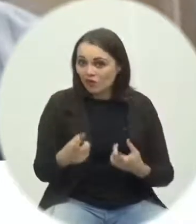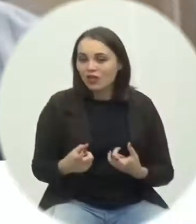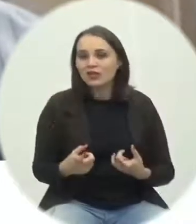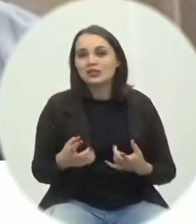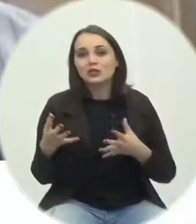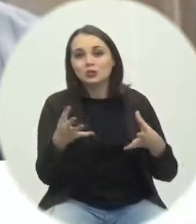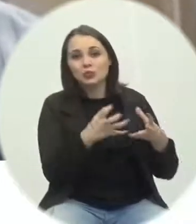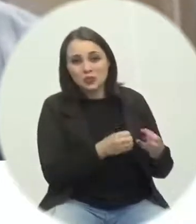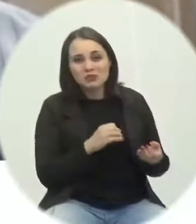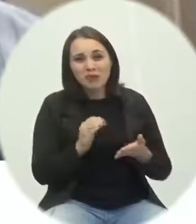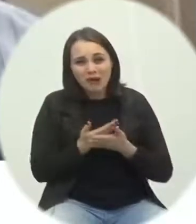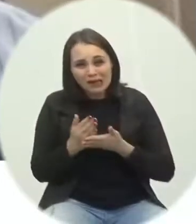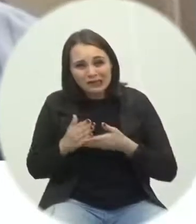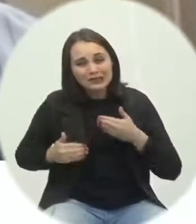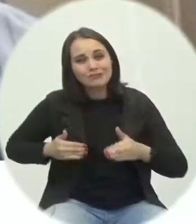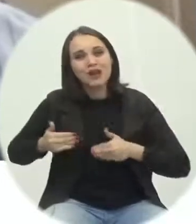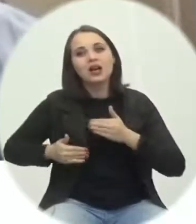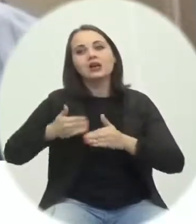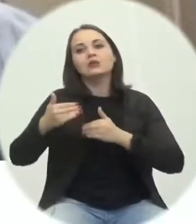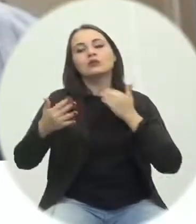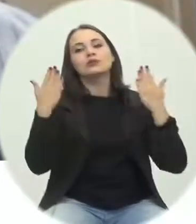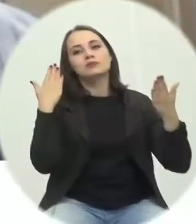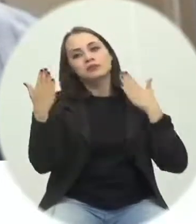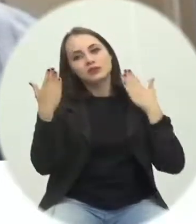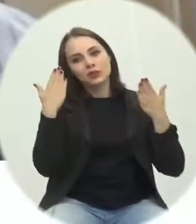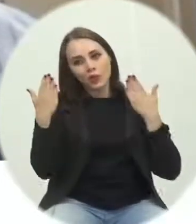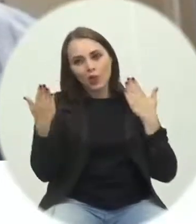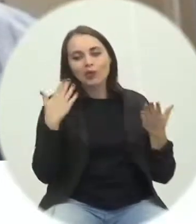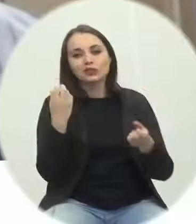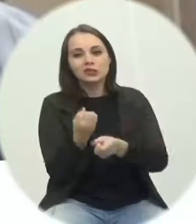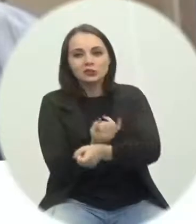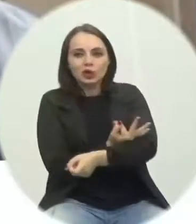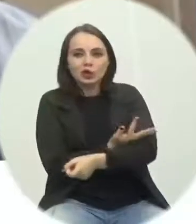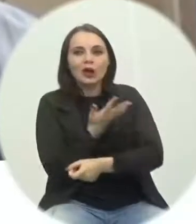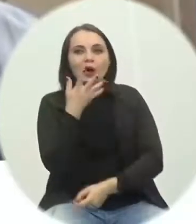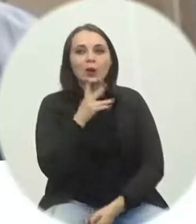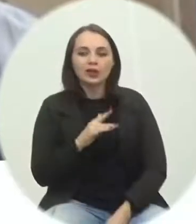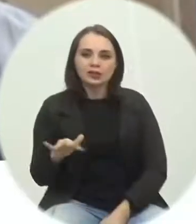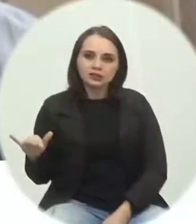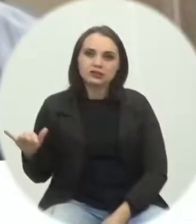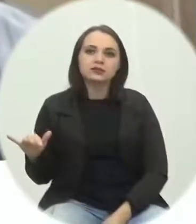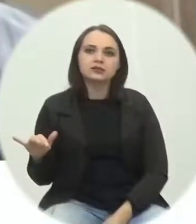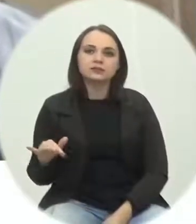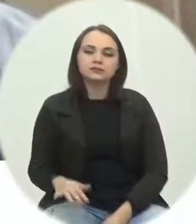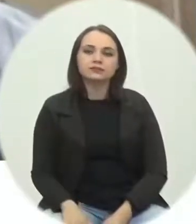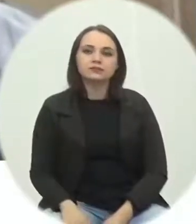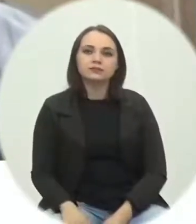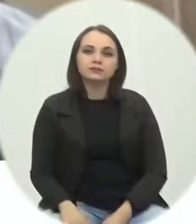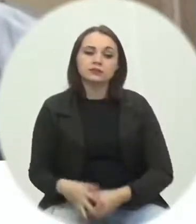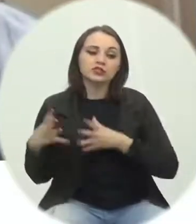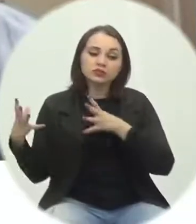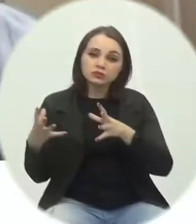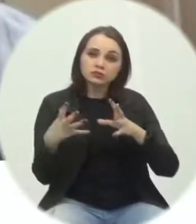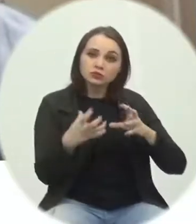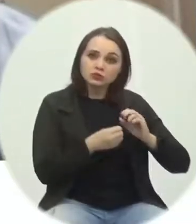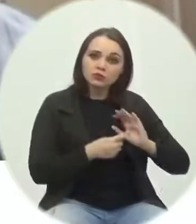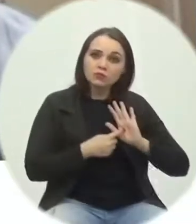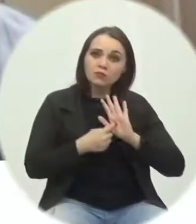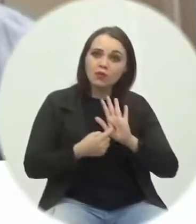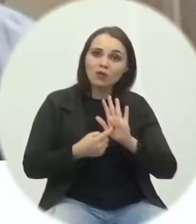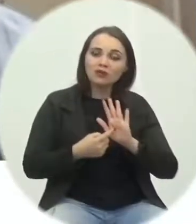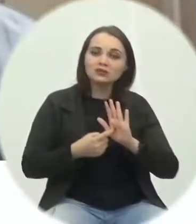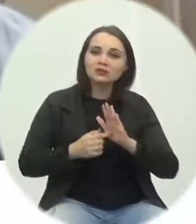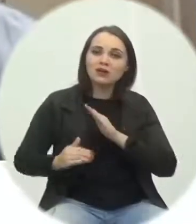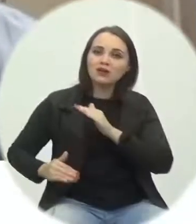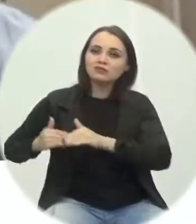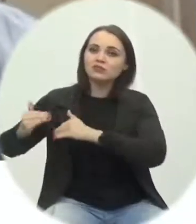atrapalha muito o desenvolvimento psicoemocional dessas crianças. e vai resultar num adulto problemático,